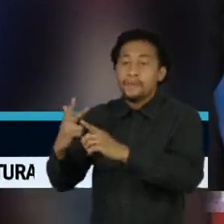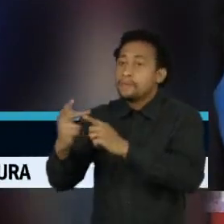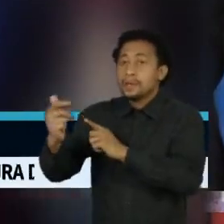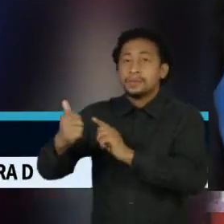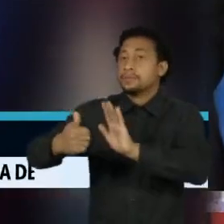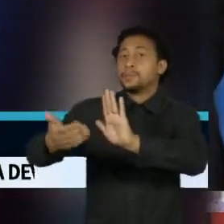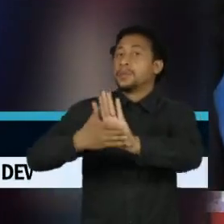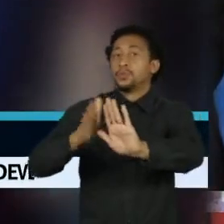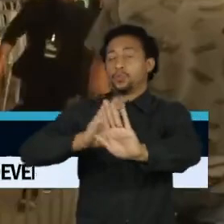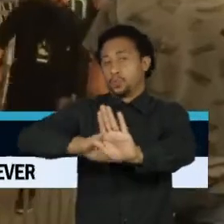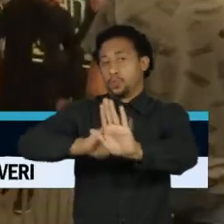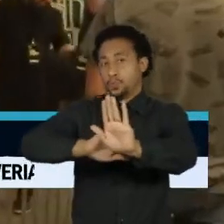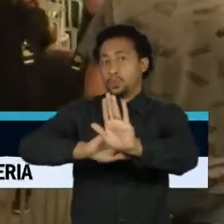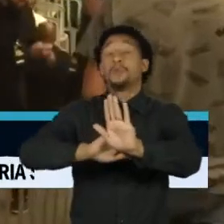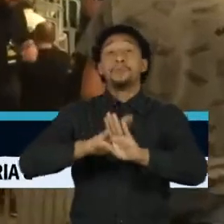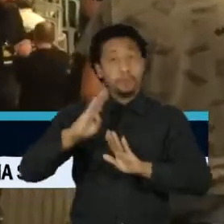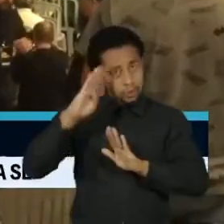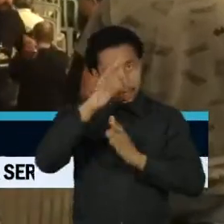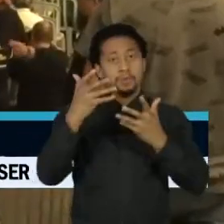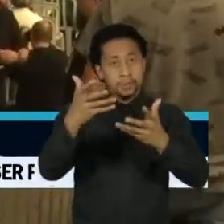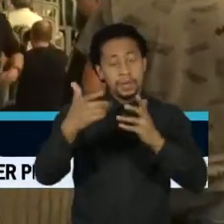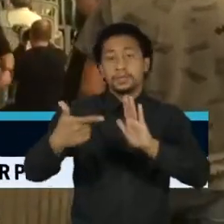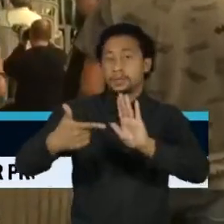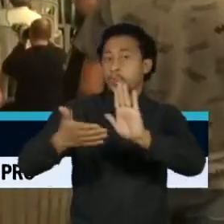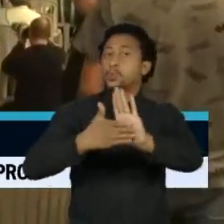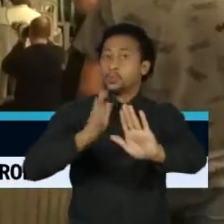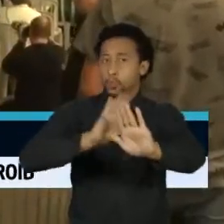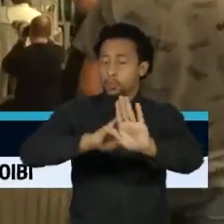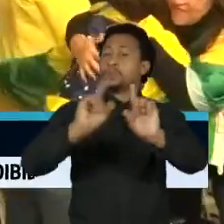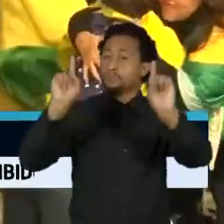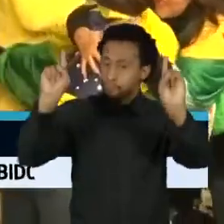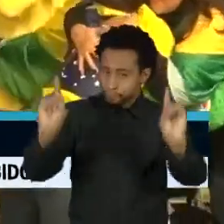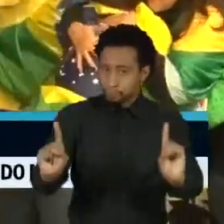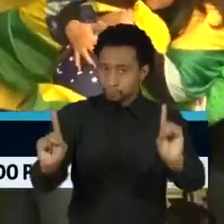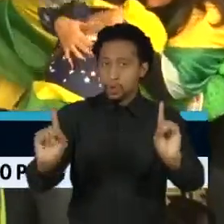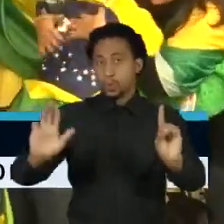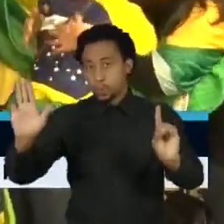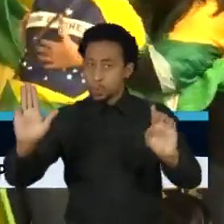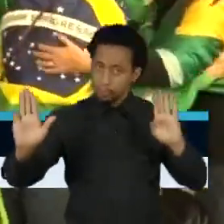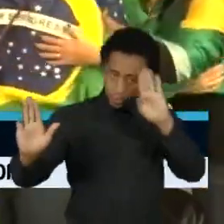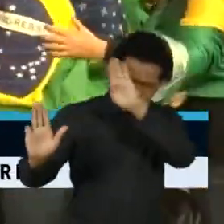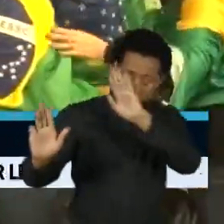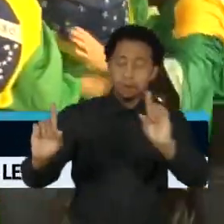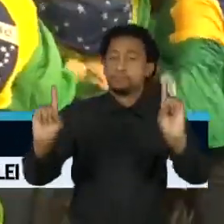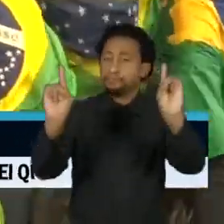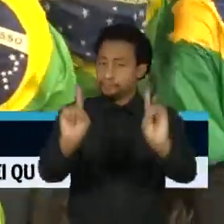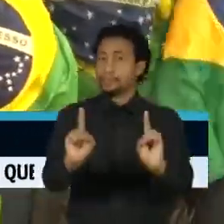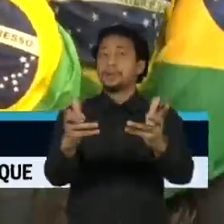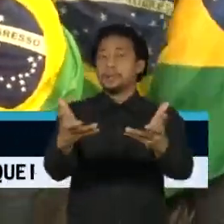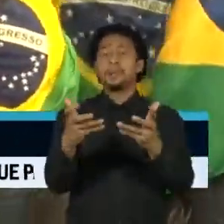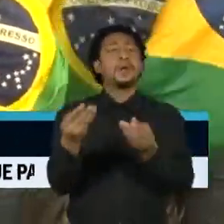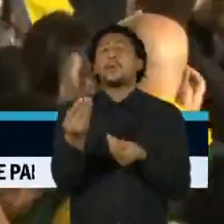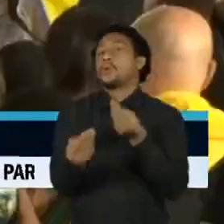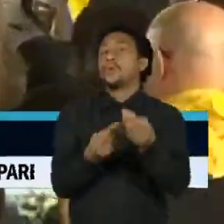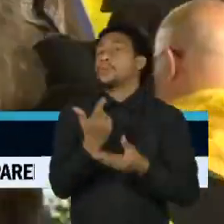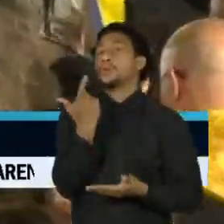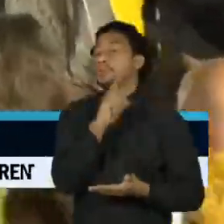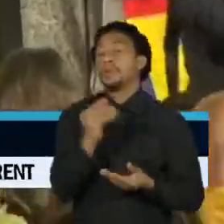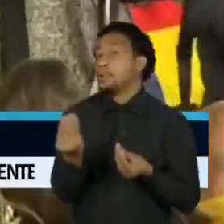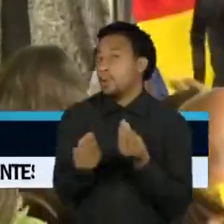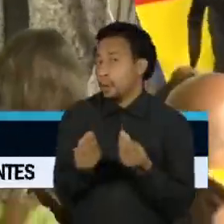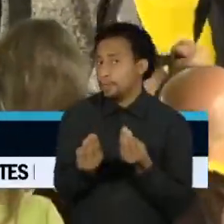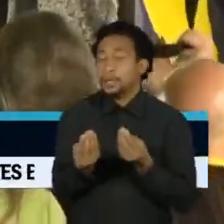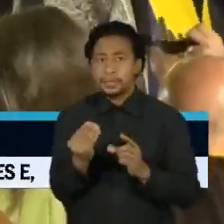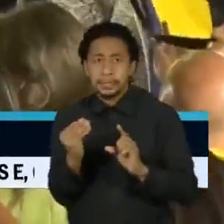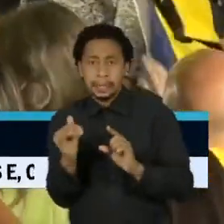ir para o segundo turno e disputar o segundo turno com Lula. Como é que ele conseguiria isso? Justamente conseguindo, tentando atrair